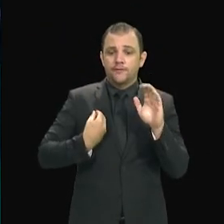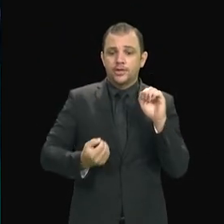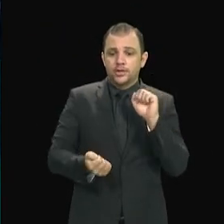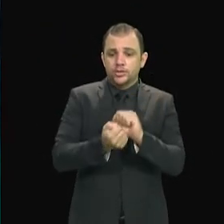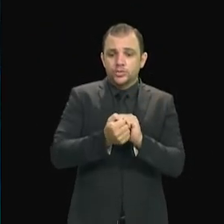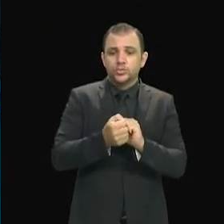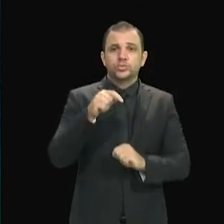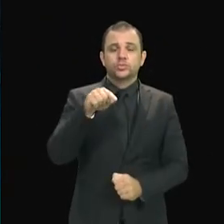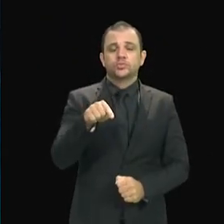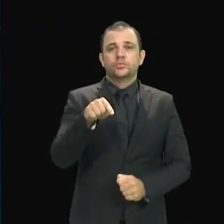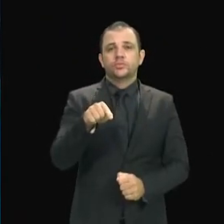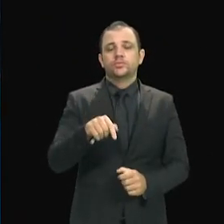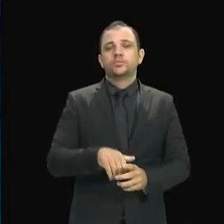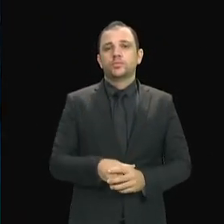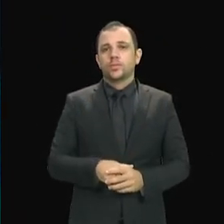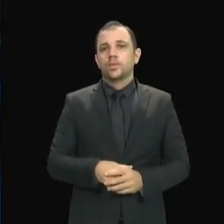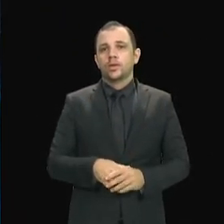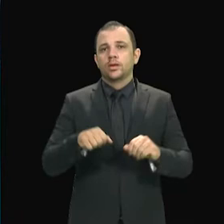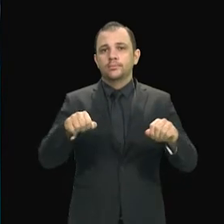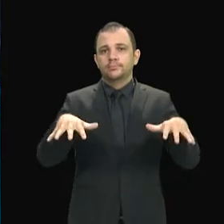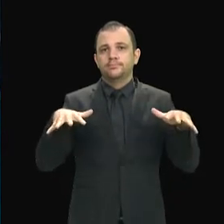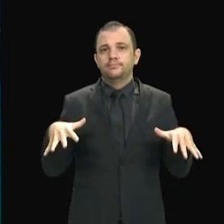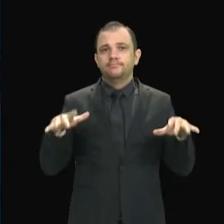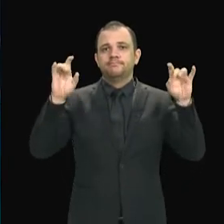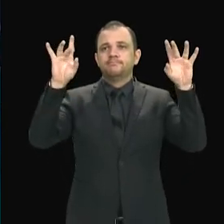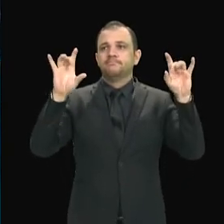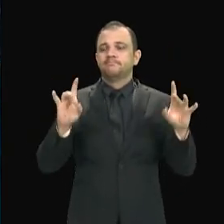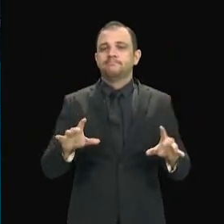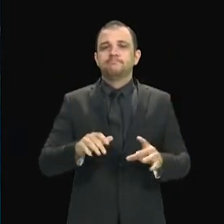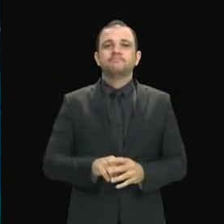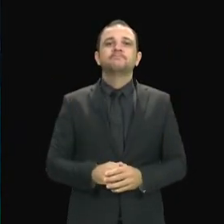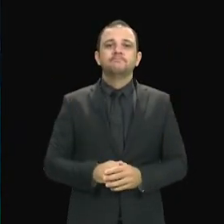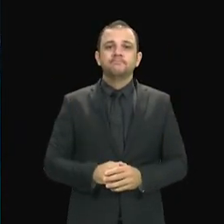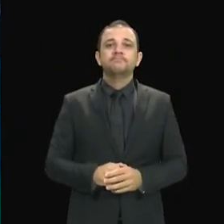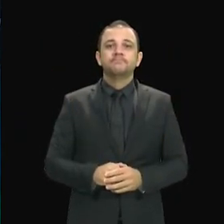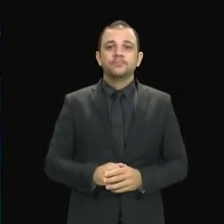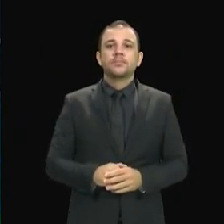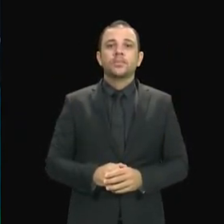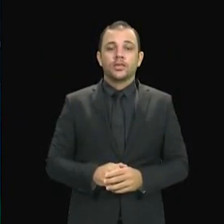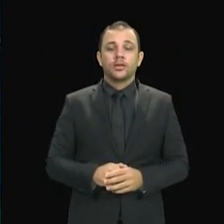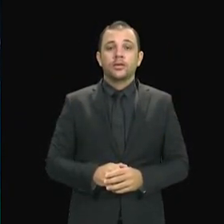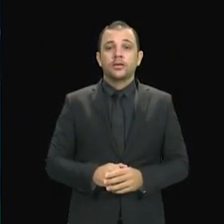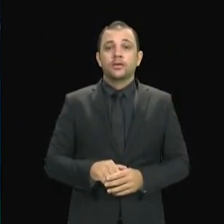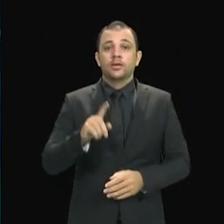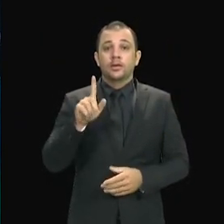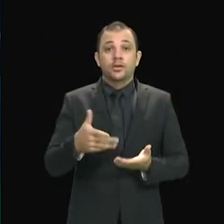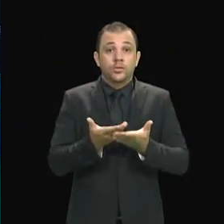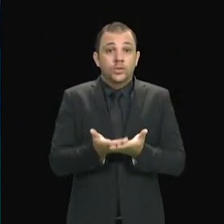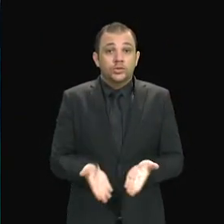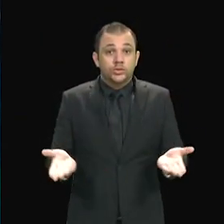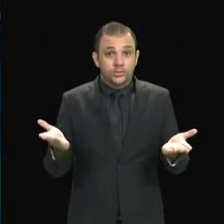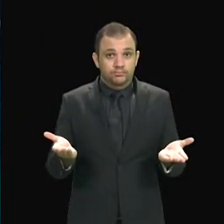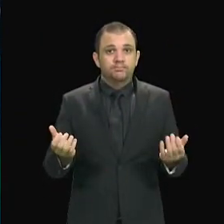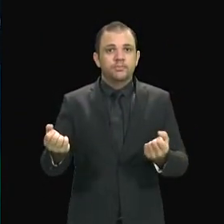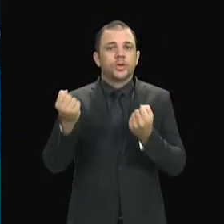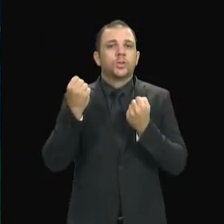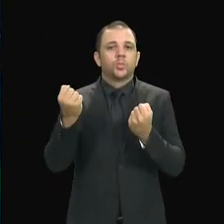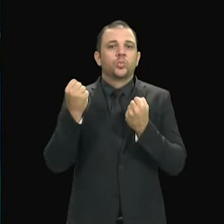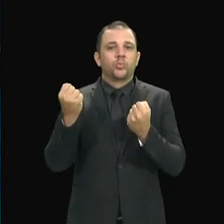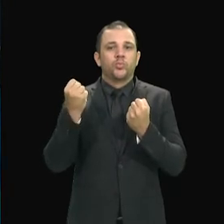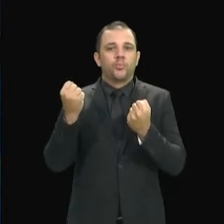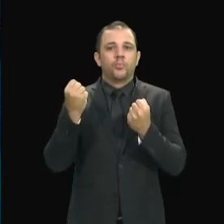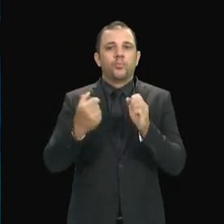nessa grande solenidade. Um ato forte, que reforça cada vez mais